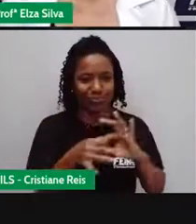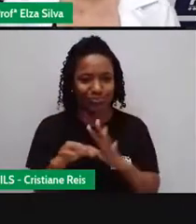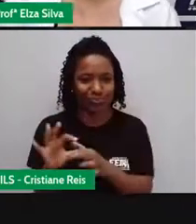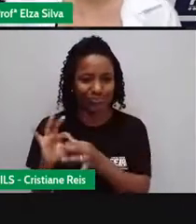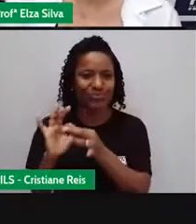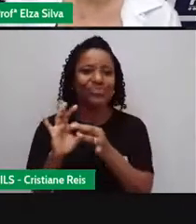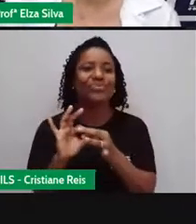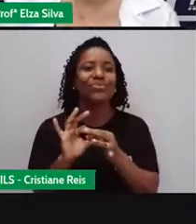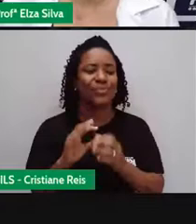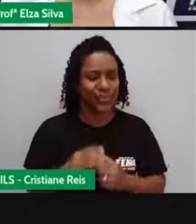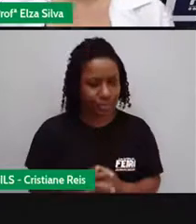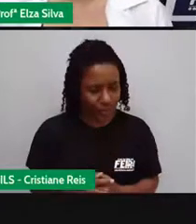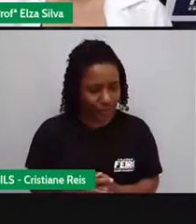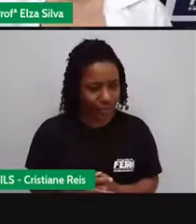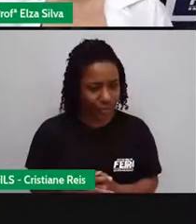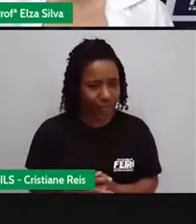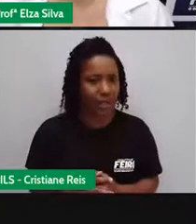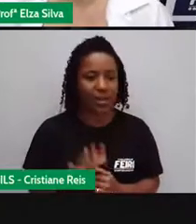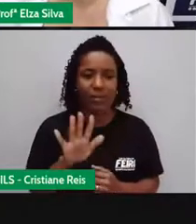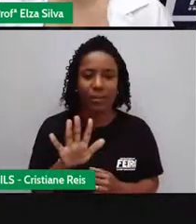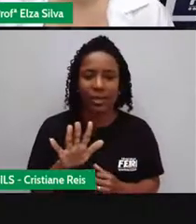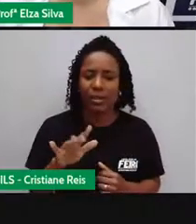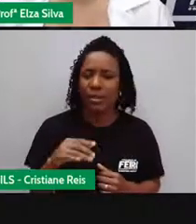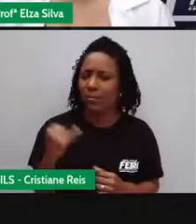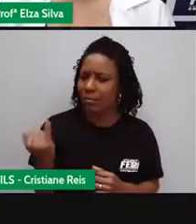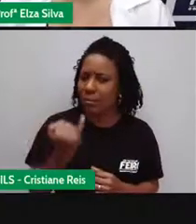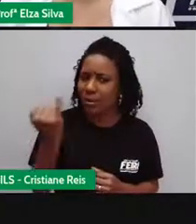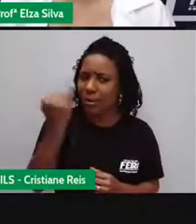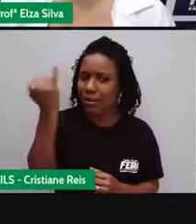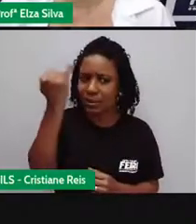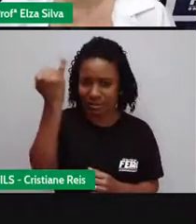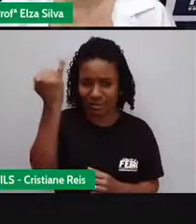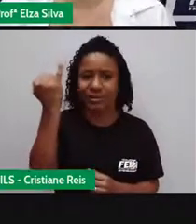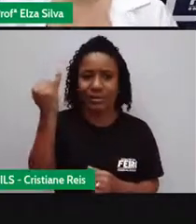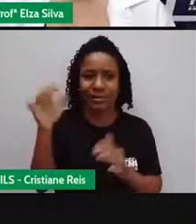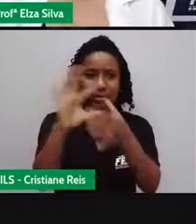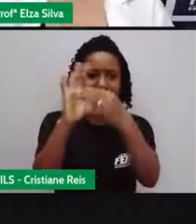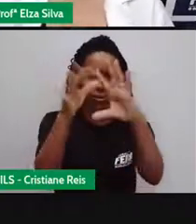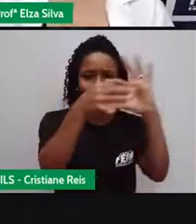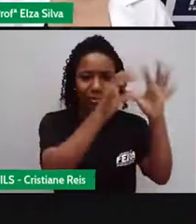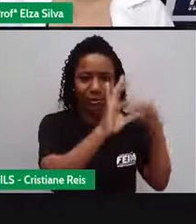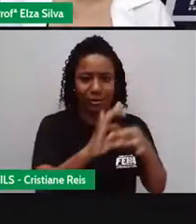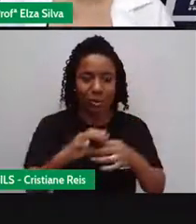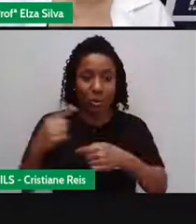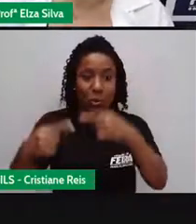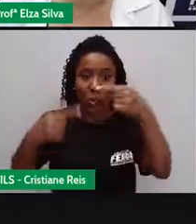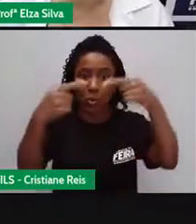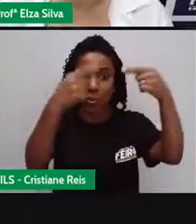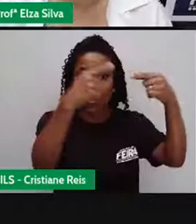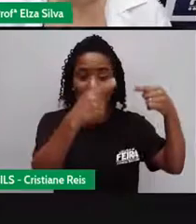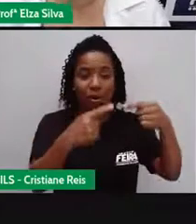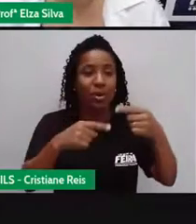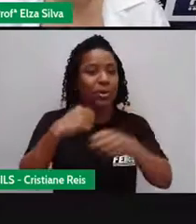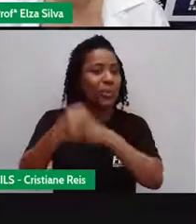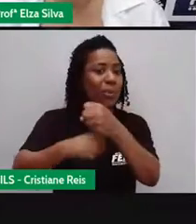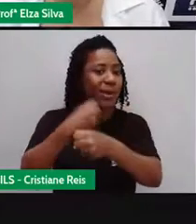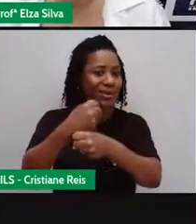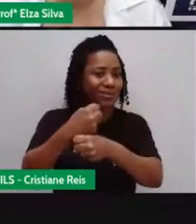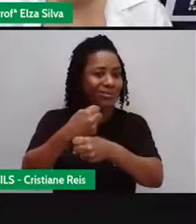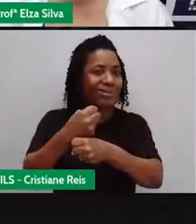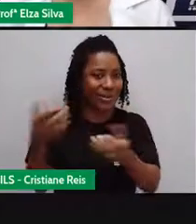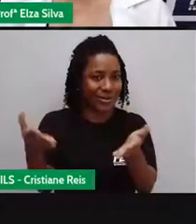que é importante nós destacarmos nas Olimpíadas que vão acontecer este ano em Tóquio, no Japão